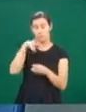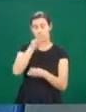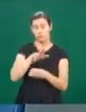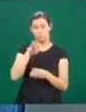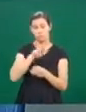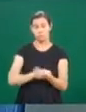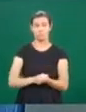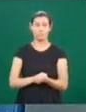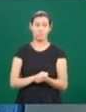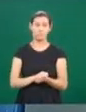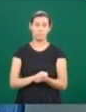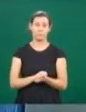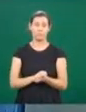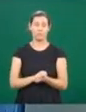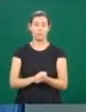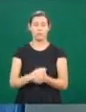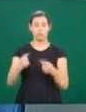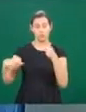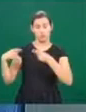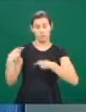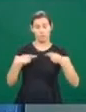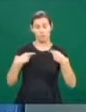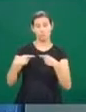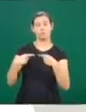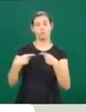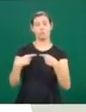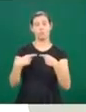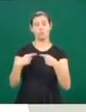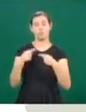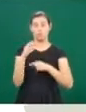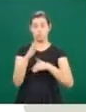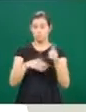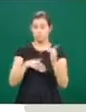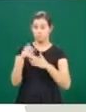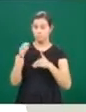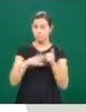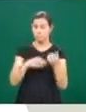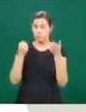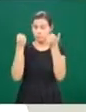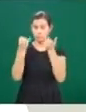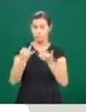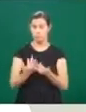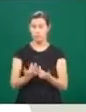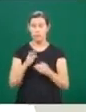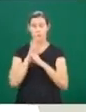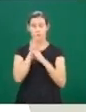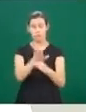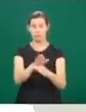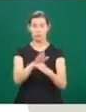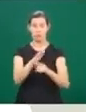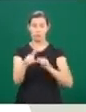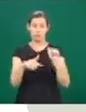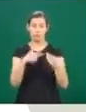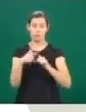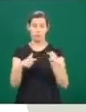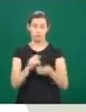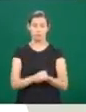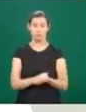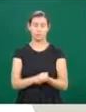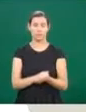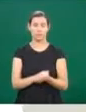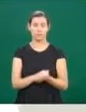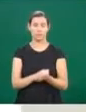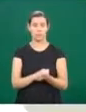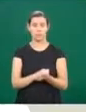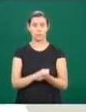especialistas no curso podem ajudar no trabalho. A graduação enquanto formação de bacharel, ela deixa algumas brechas,